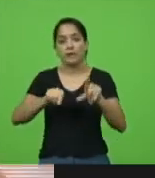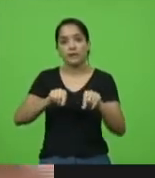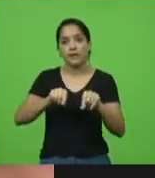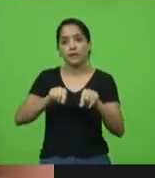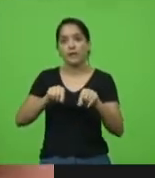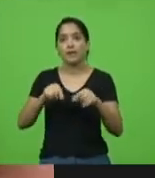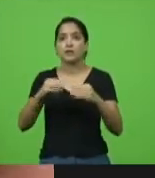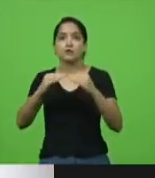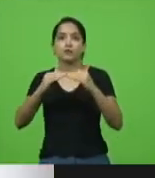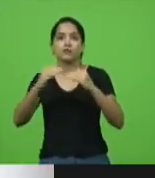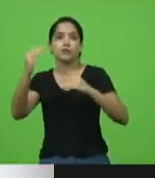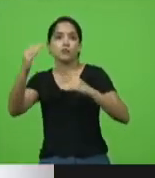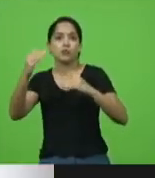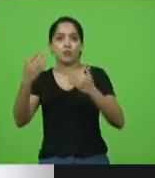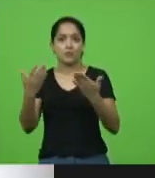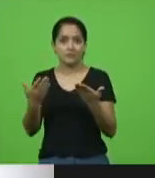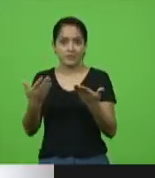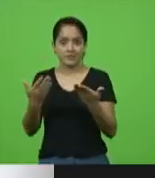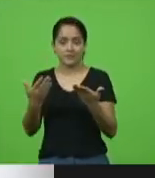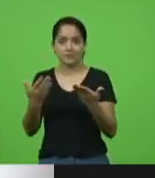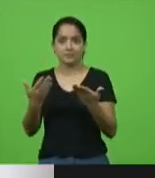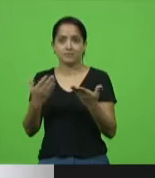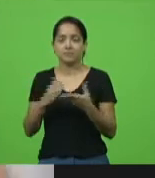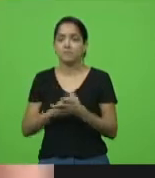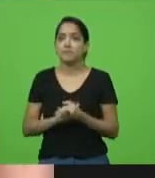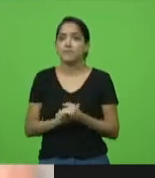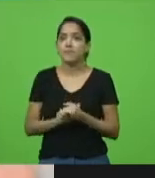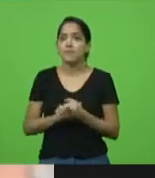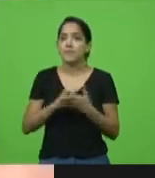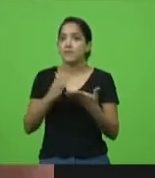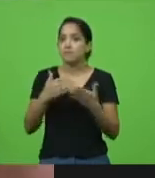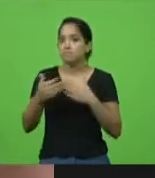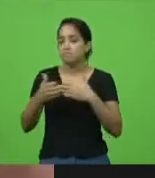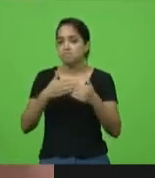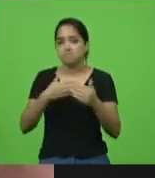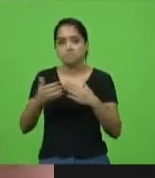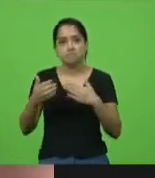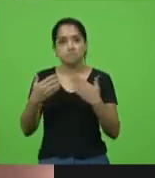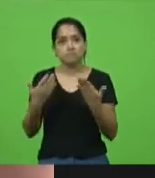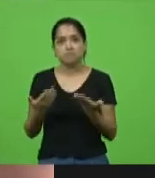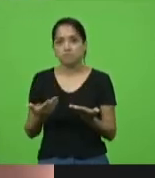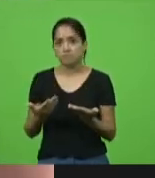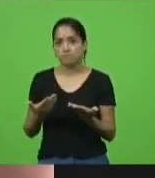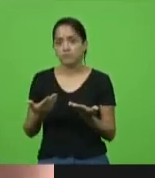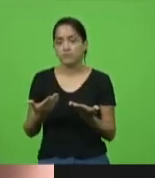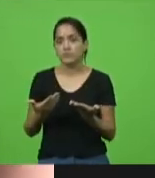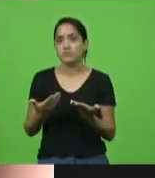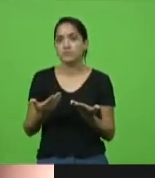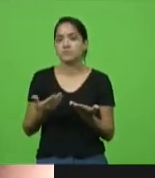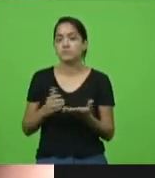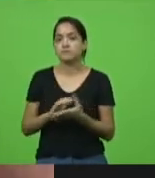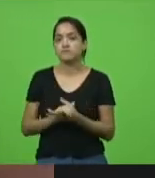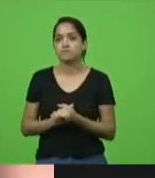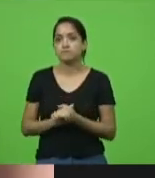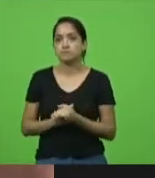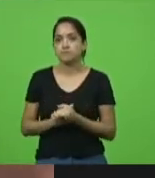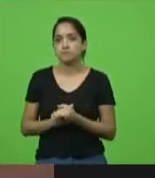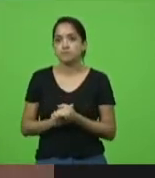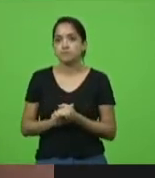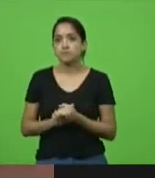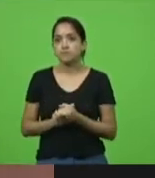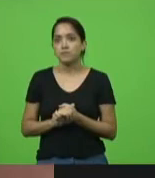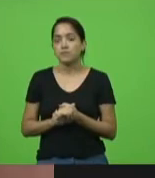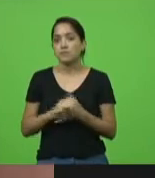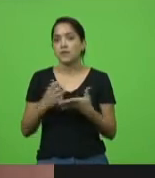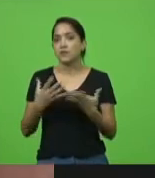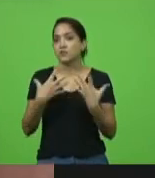de acordo com sua visão de mútuo. Em hipótese alguma, podemos